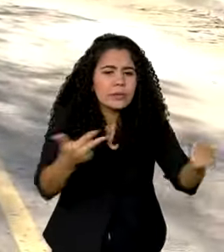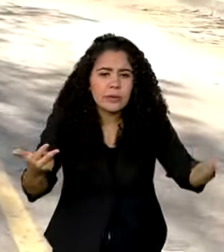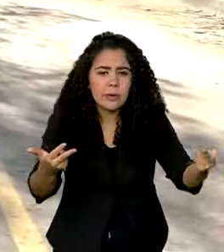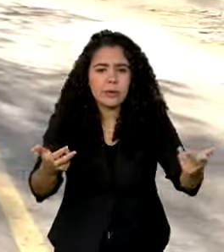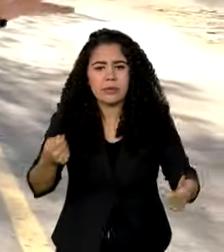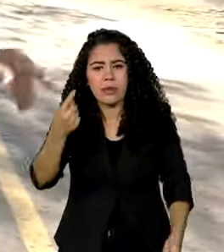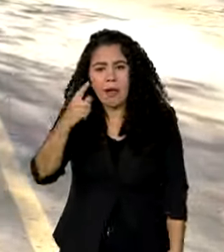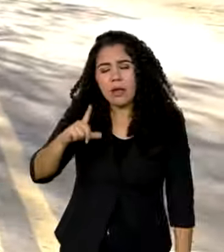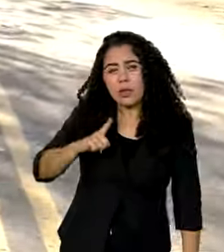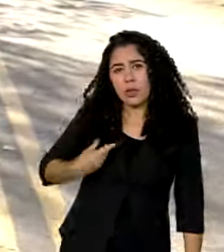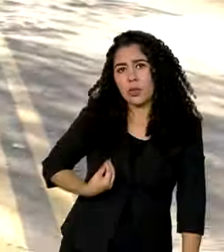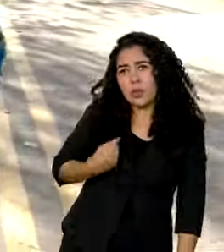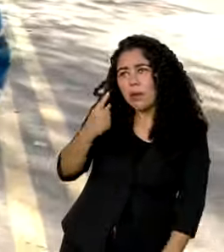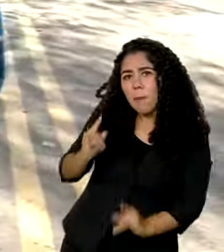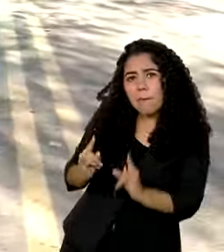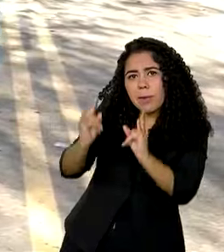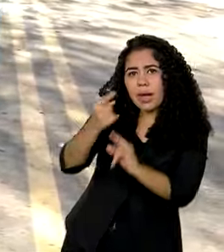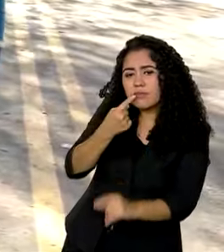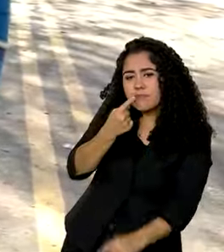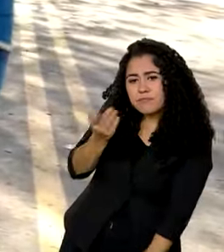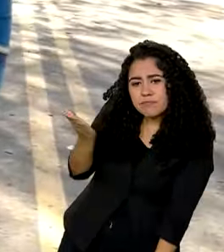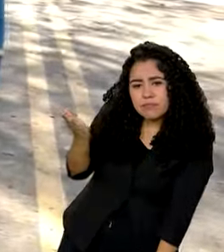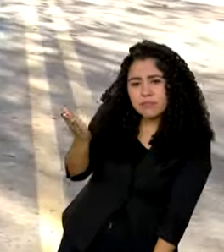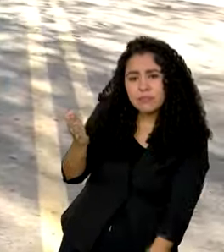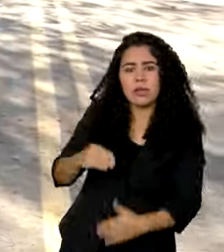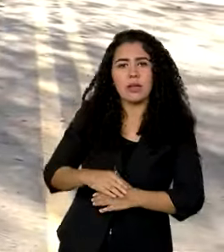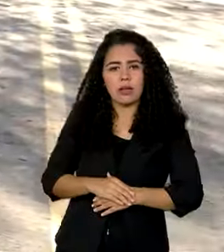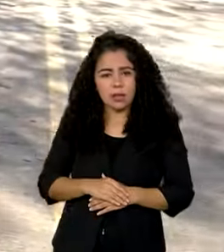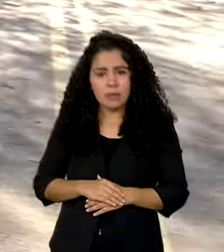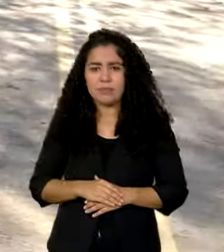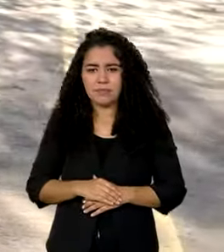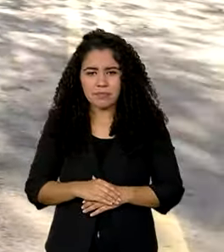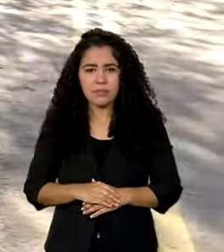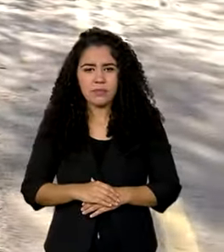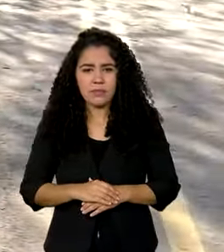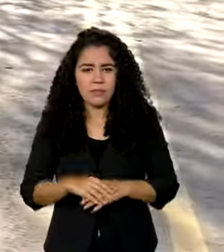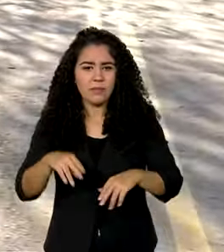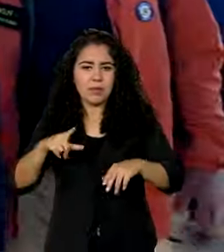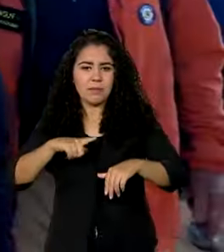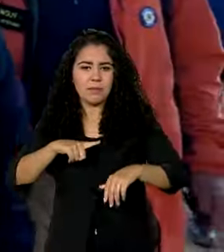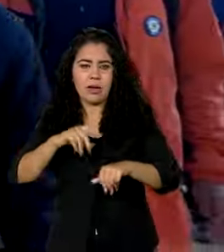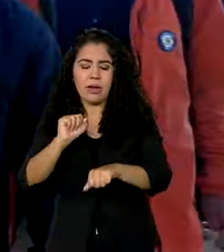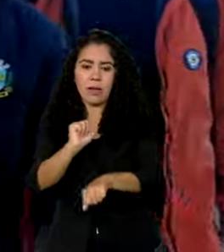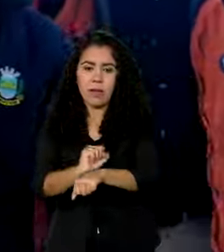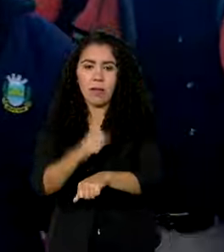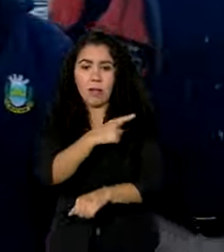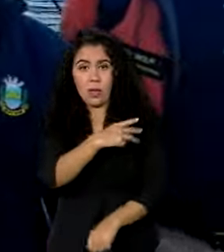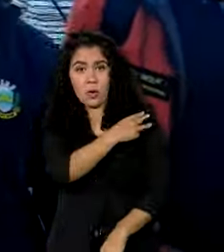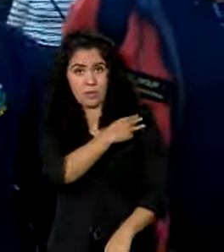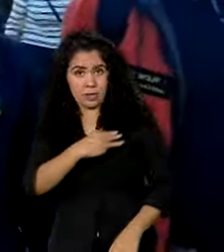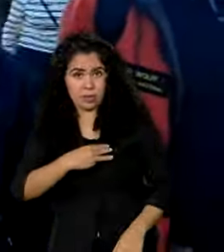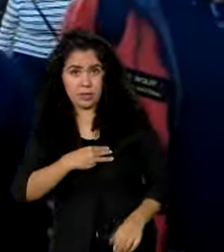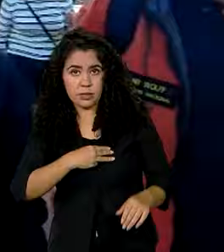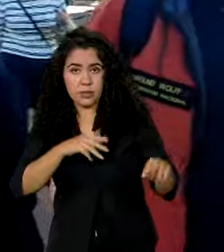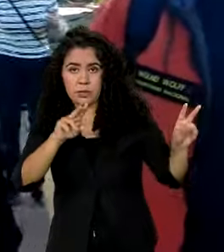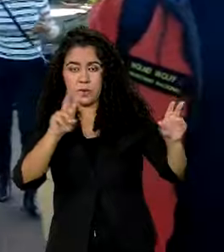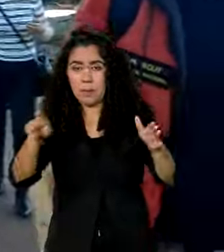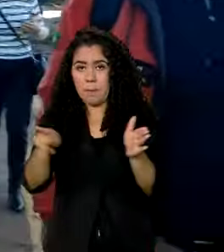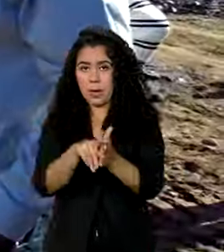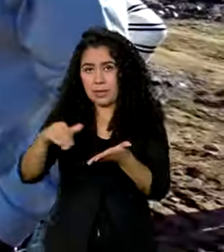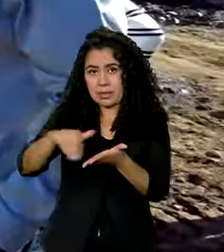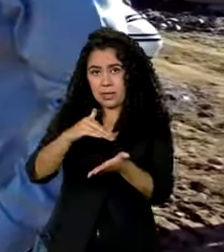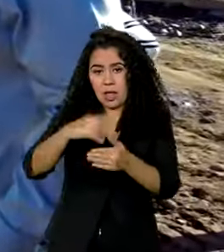no prédio ali atrás, para se livrar da enchente ali. O ministro da Reconstrução visitou a área